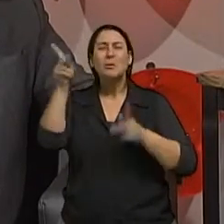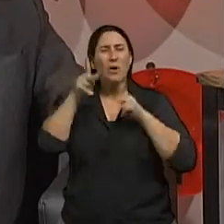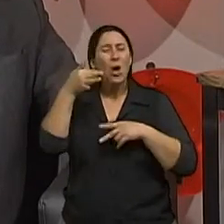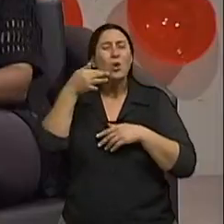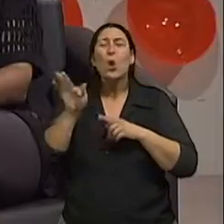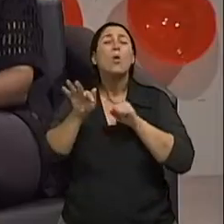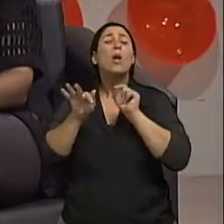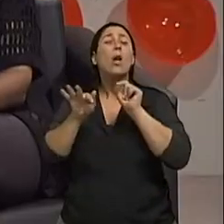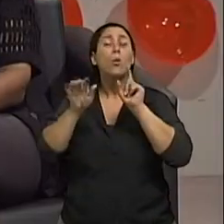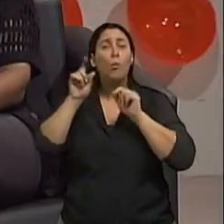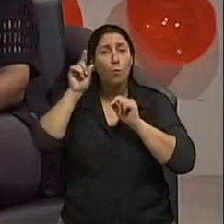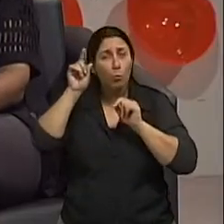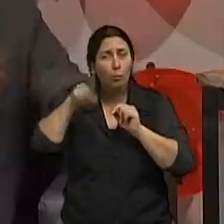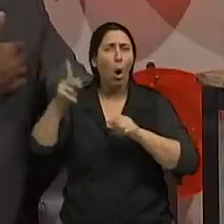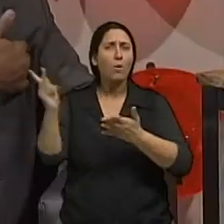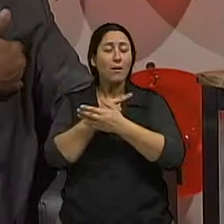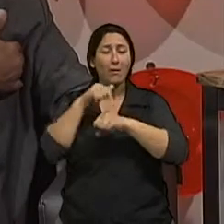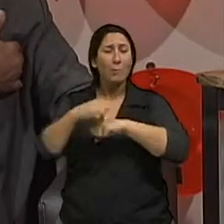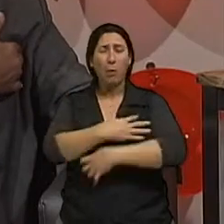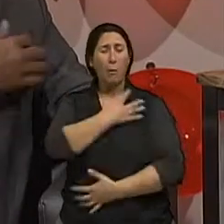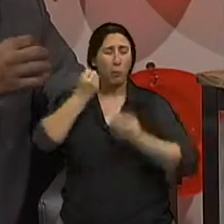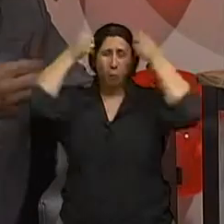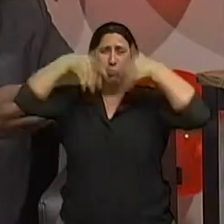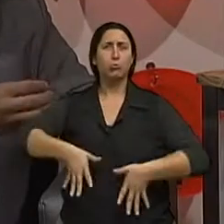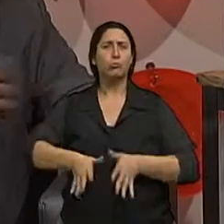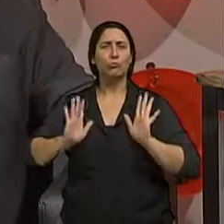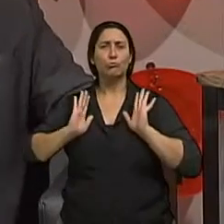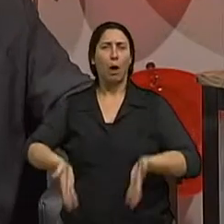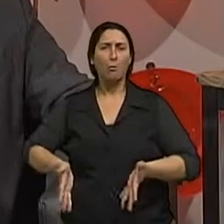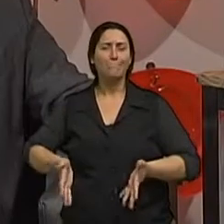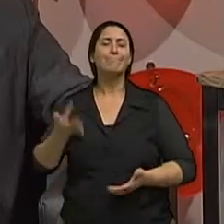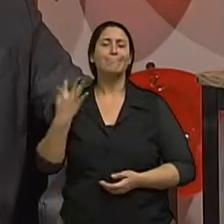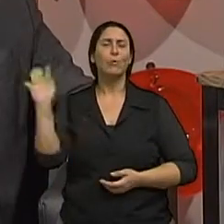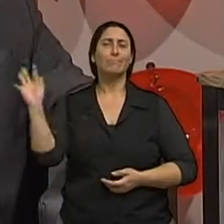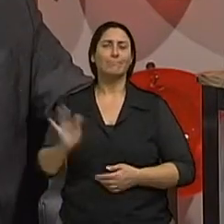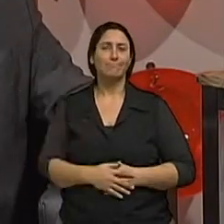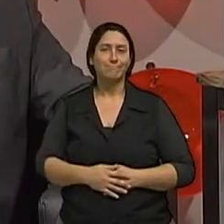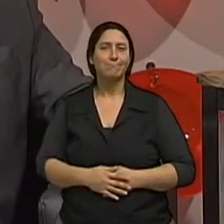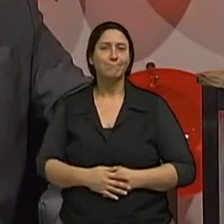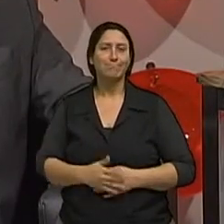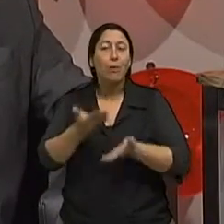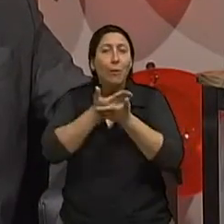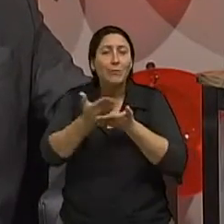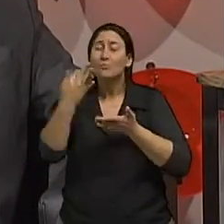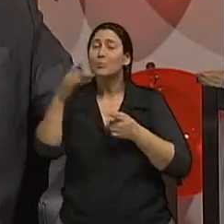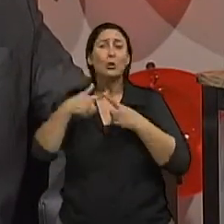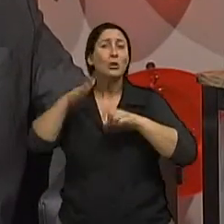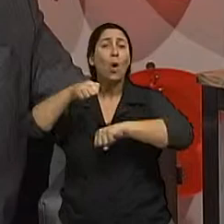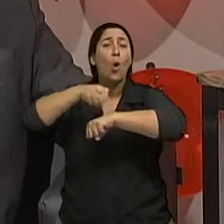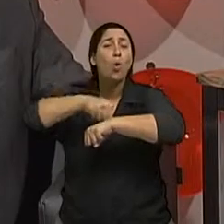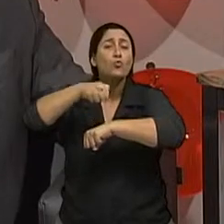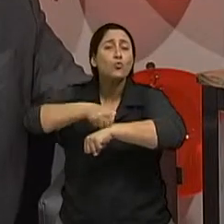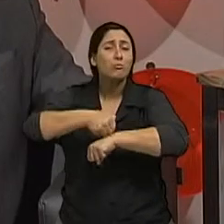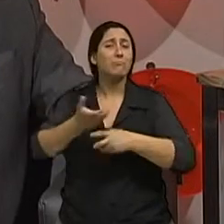ah quando ela já está em estado quando já está crescendo um infonodo quando ela já atingiu osso e na